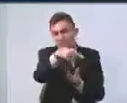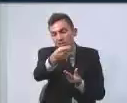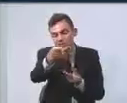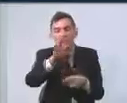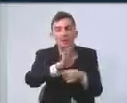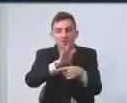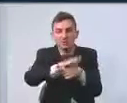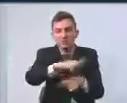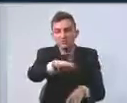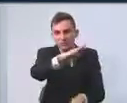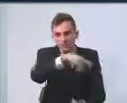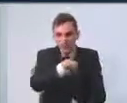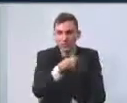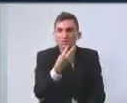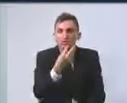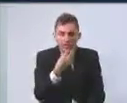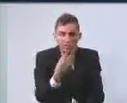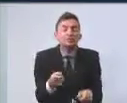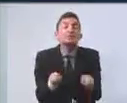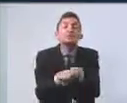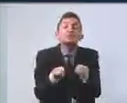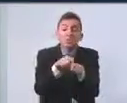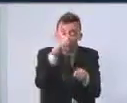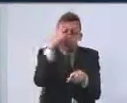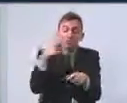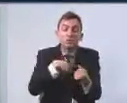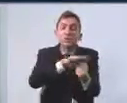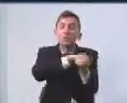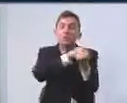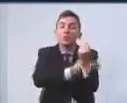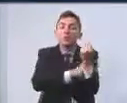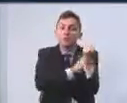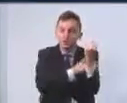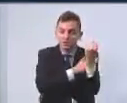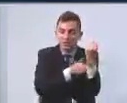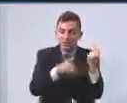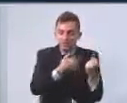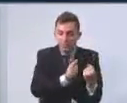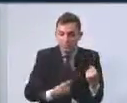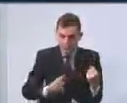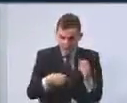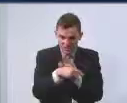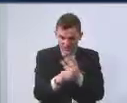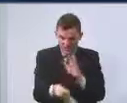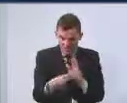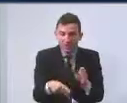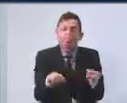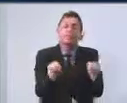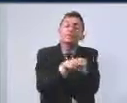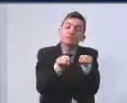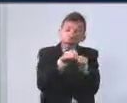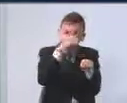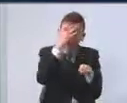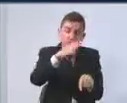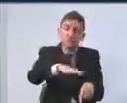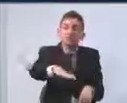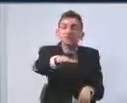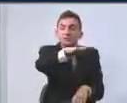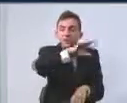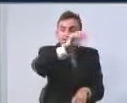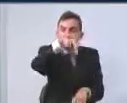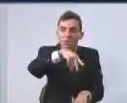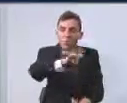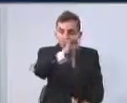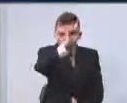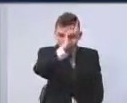tanto as pessoas que fazem parte do poder público, quanto as pessoas que fazem parte da sociedade civil organizada,